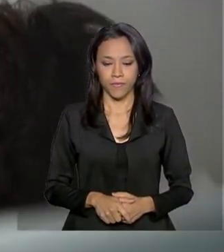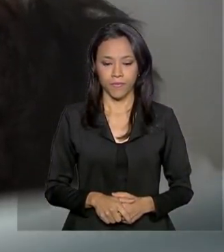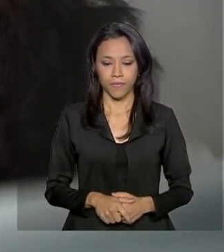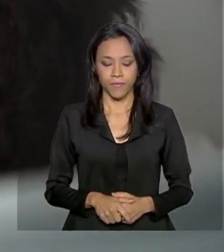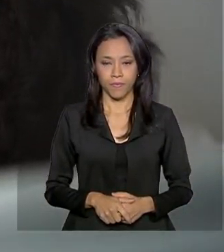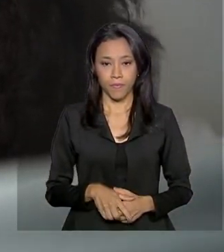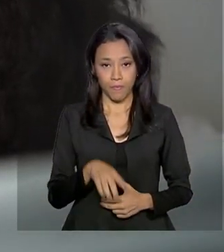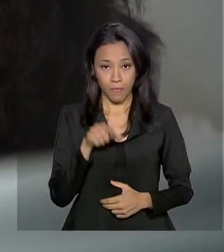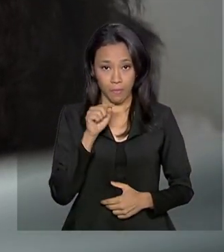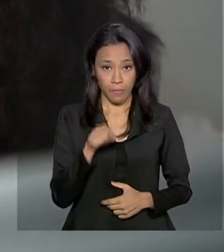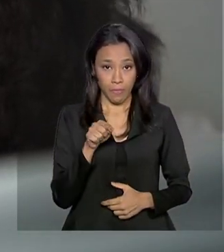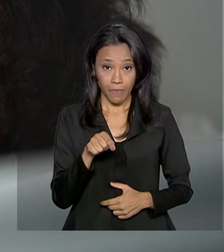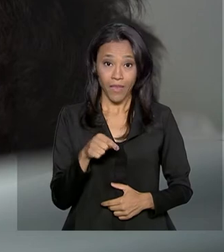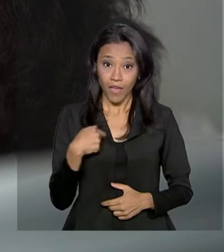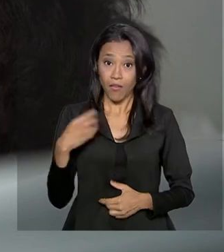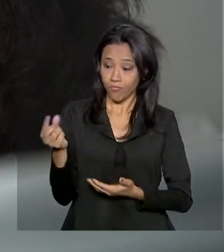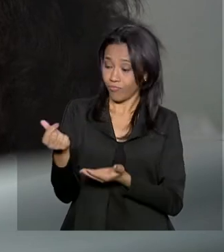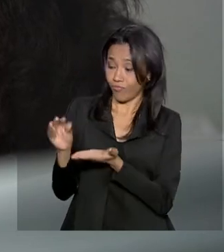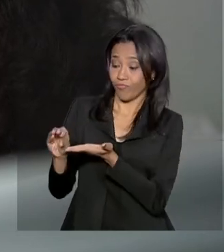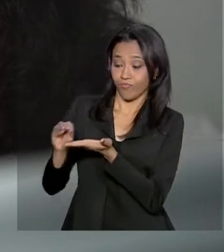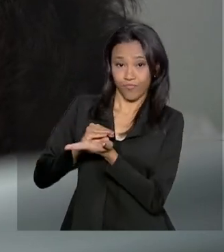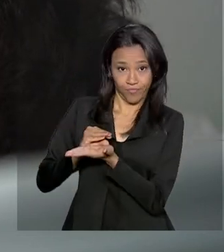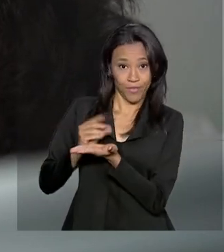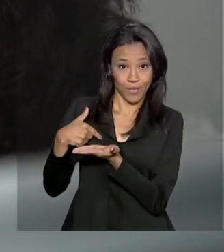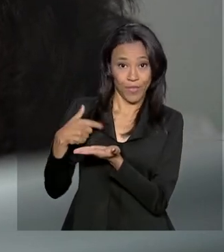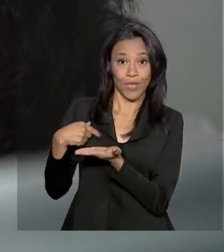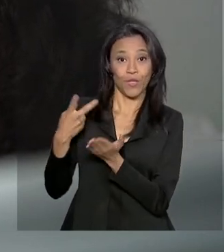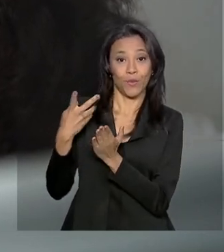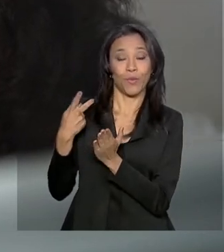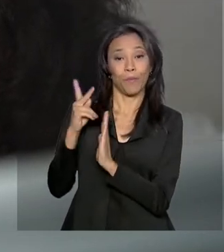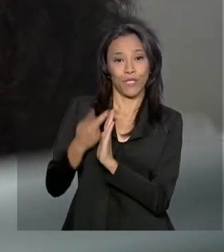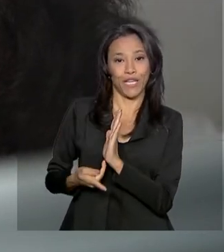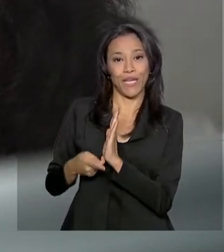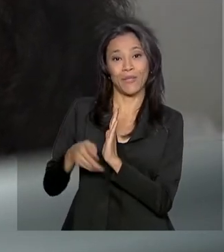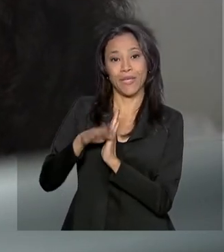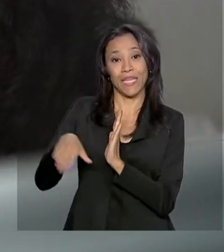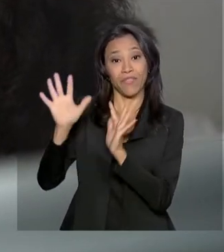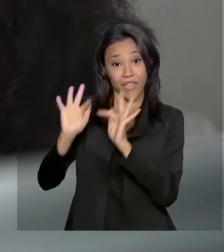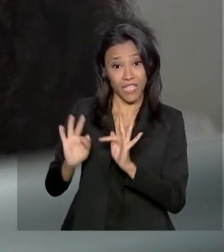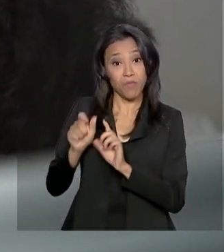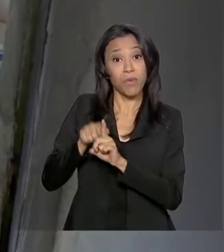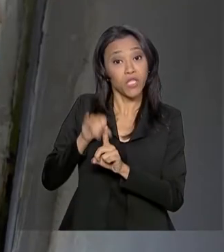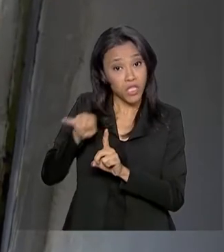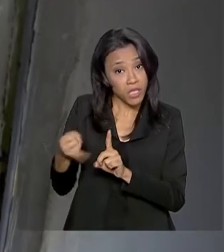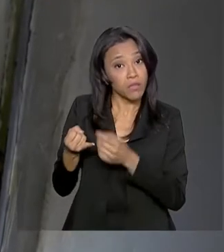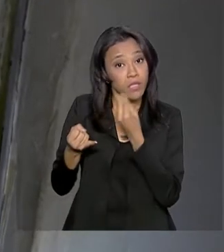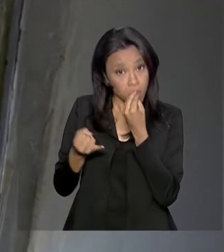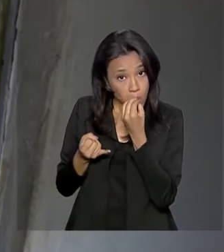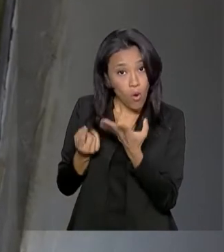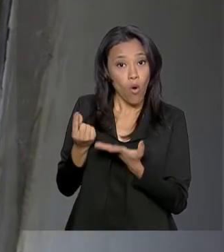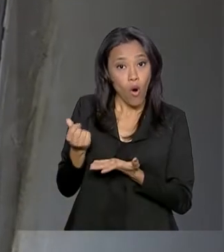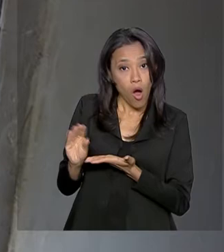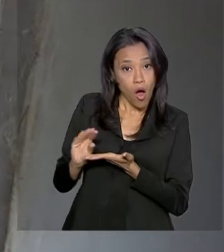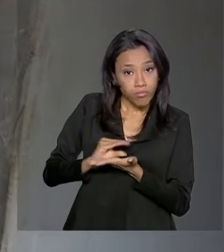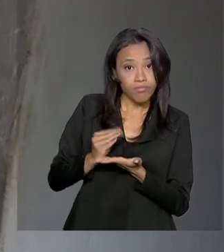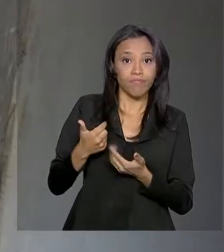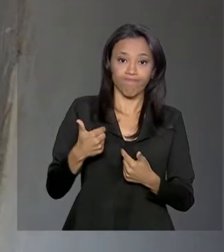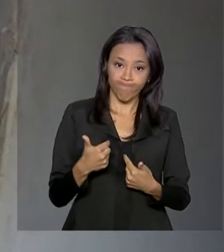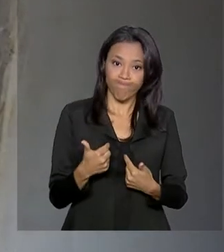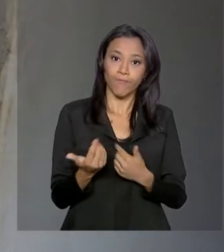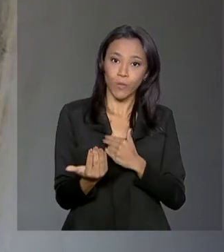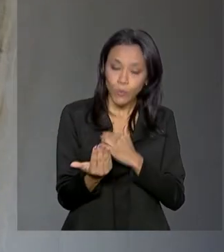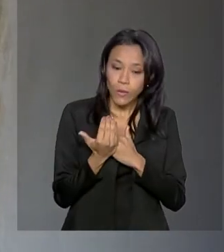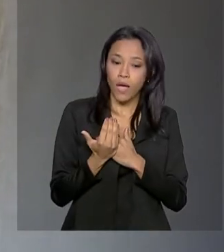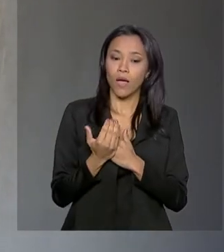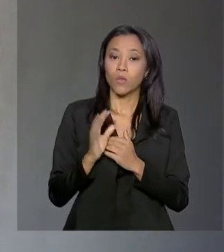Comecei a receber a visita do Criança Feliz em janeiro, janeiro deste ano. E assim, ter sido muito bom, né? Ter sido muito bom, porque a